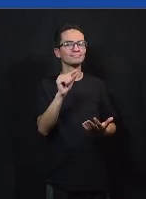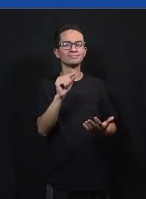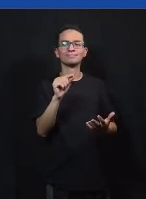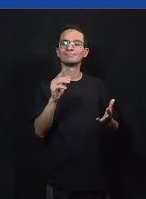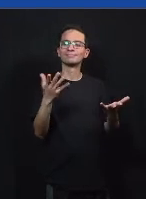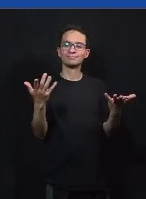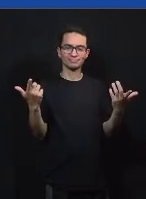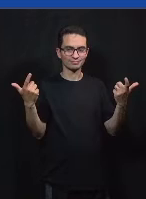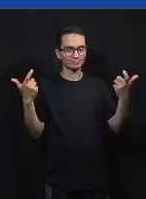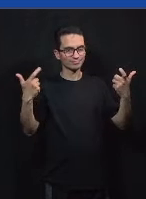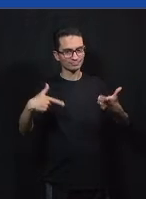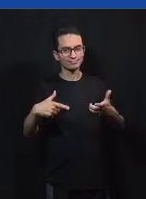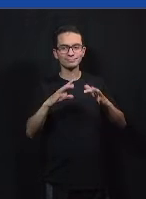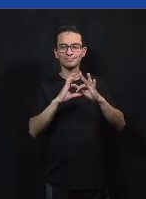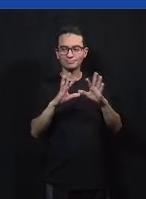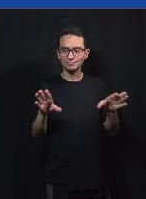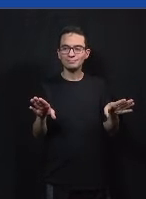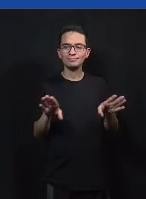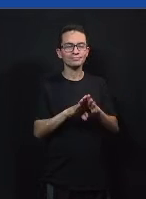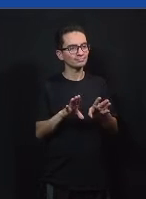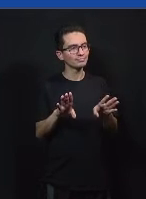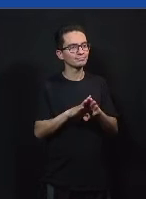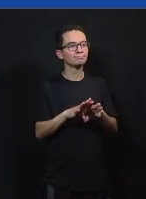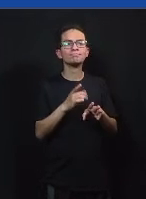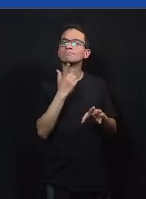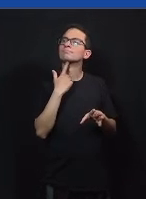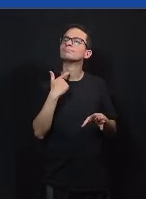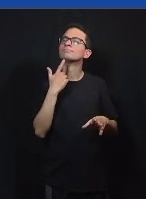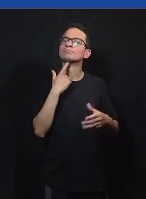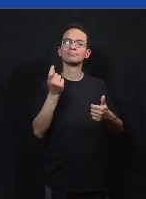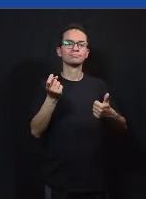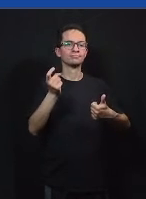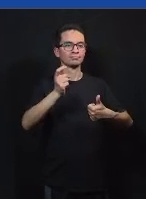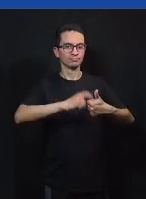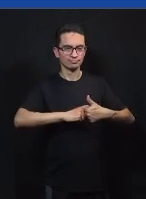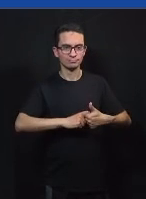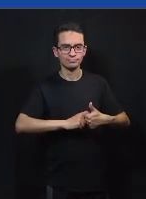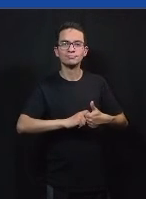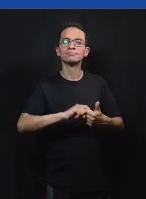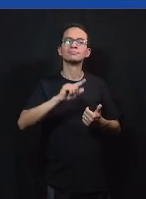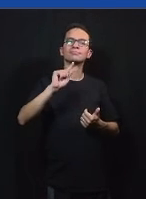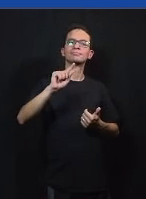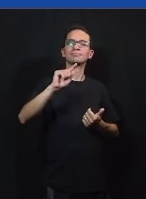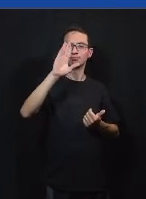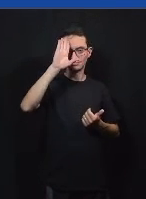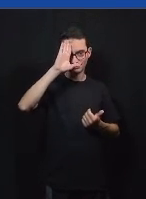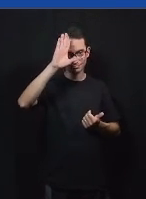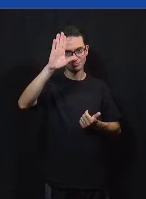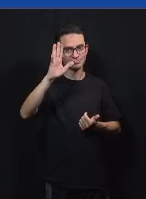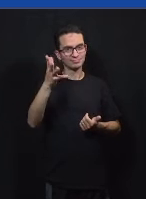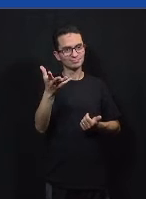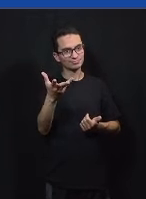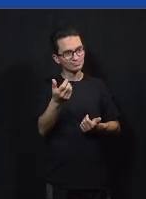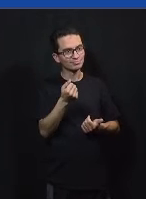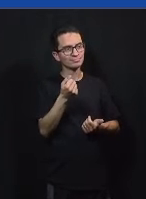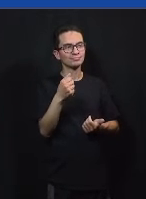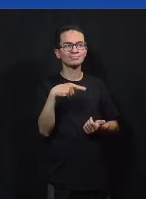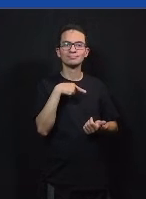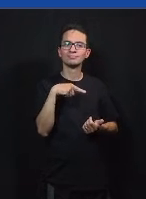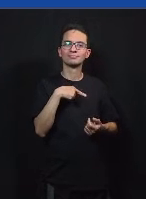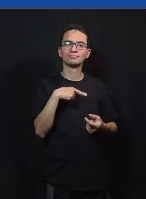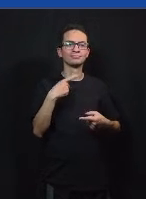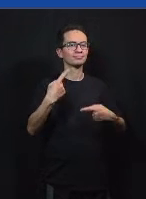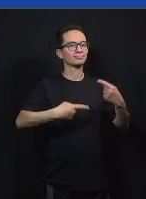e queria então retomar que o argumento principal de que o debate debater sobre política ele